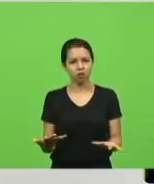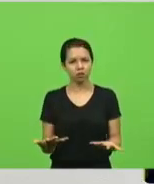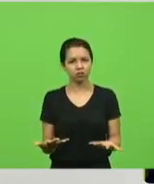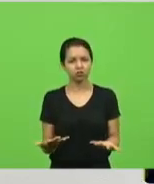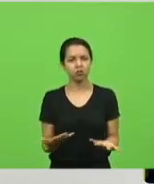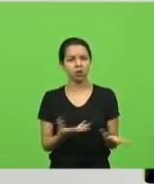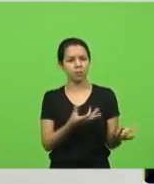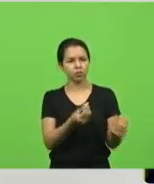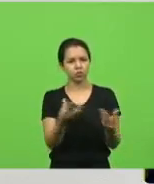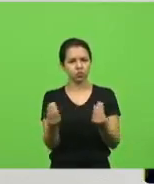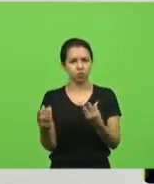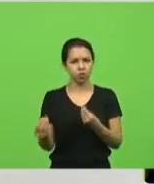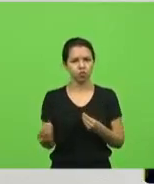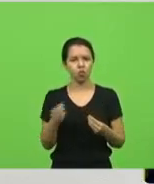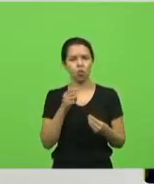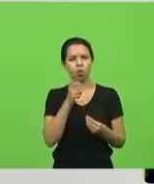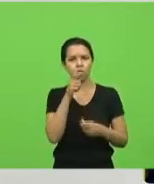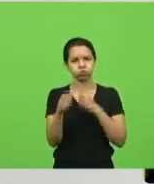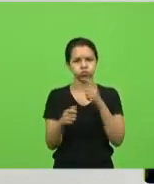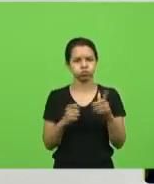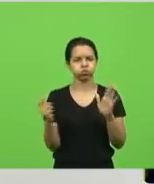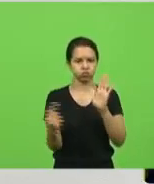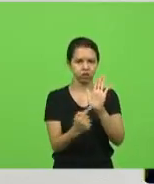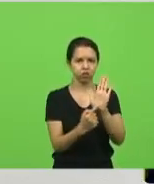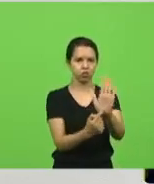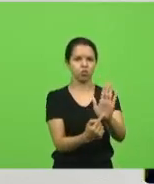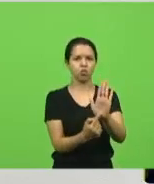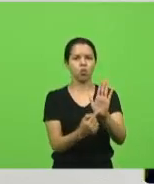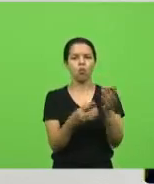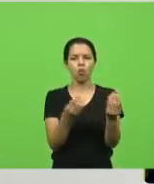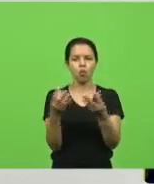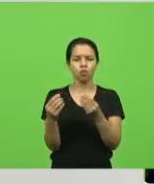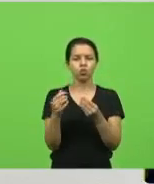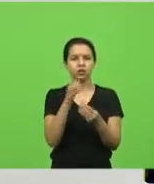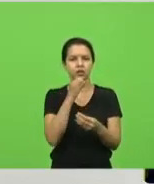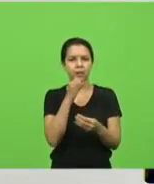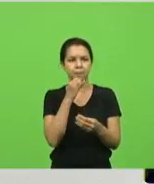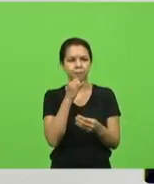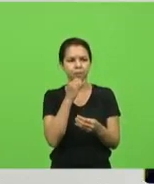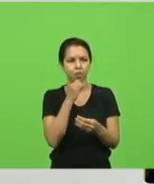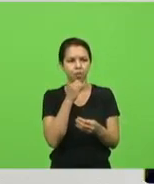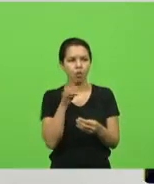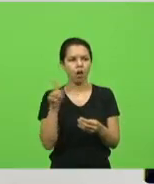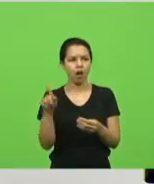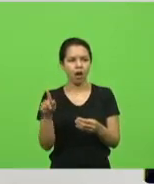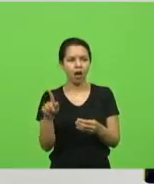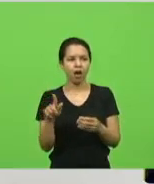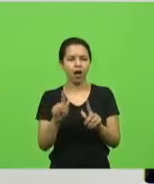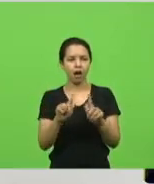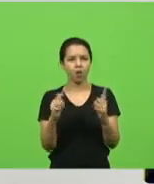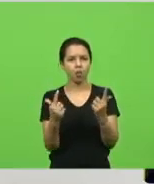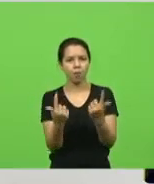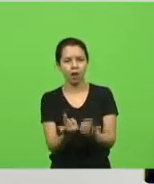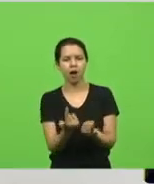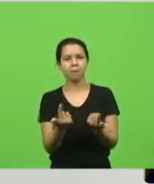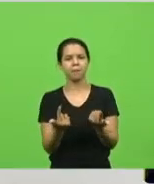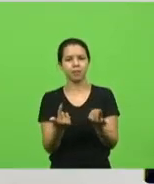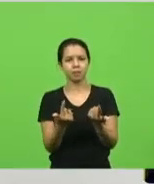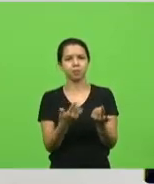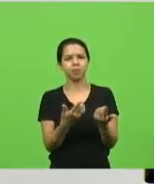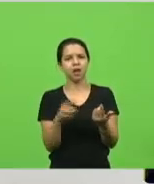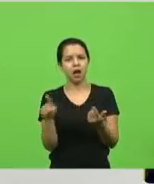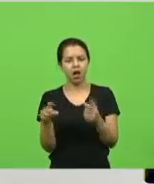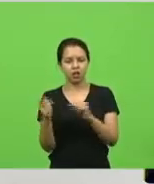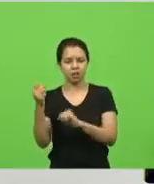gerar muitas denúncias, inúmeros casos, como teve agora ali em Garopaba, profissionais de uma academia privada. Não, mas são da frente de